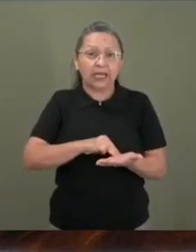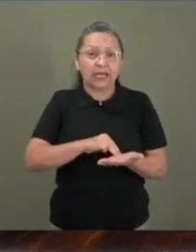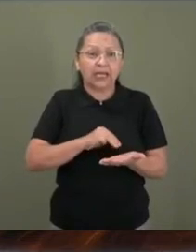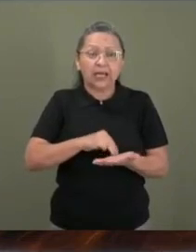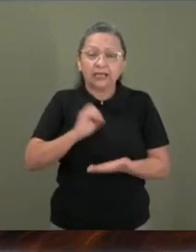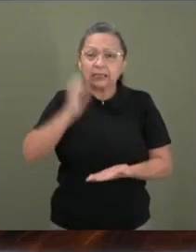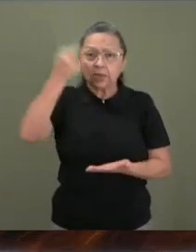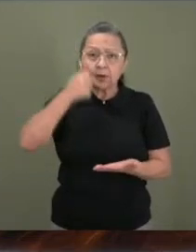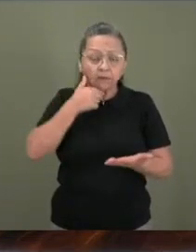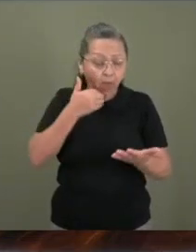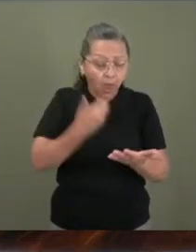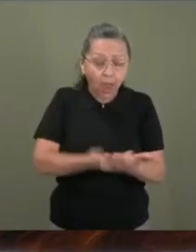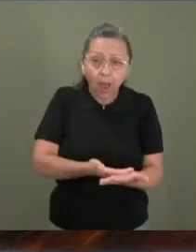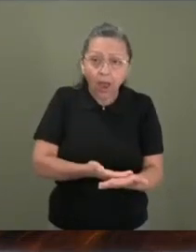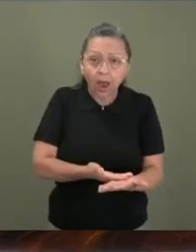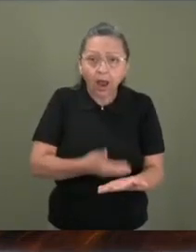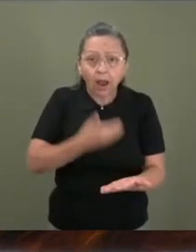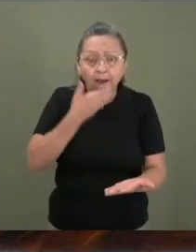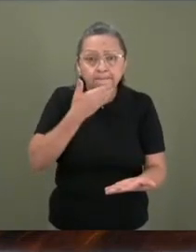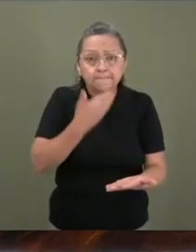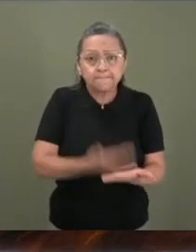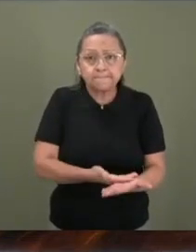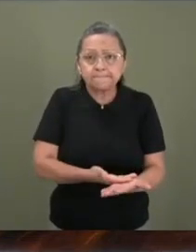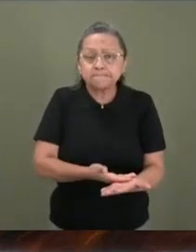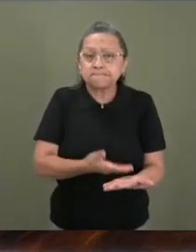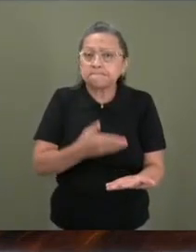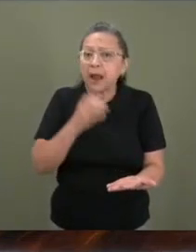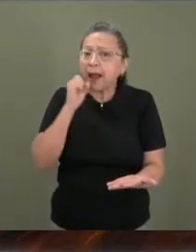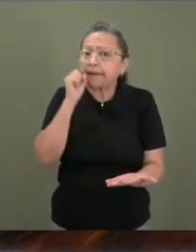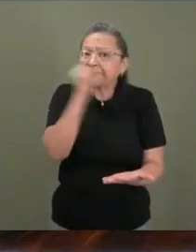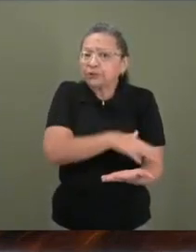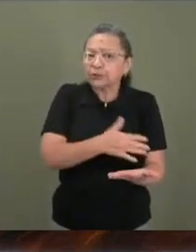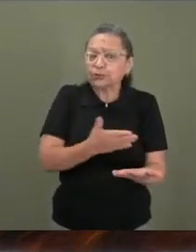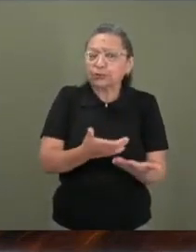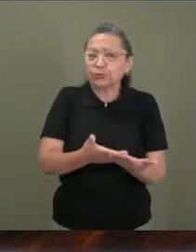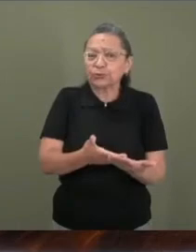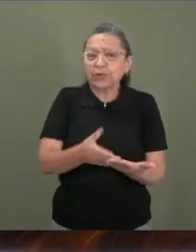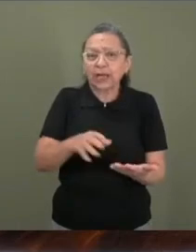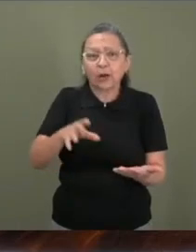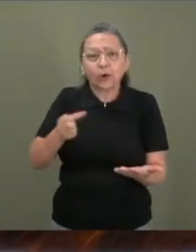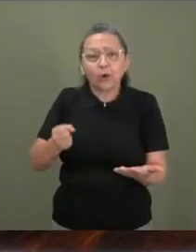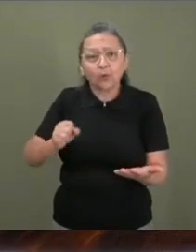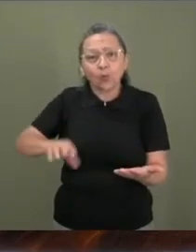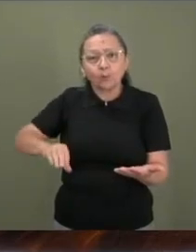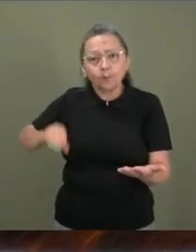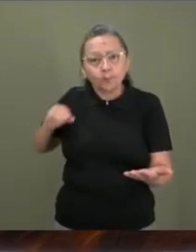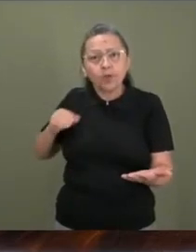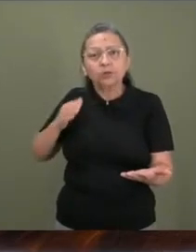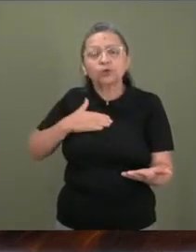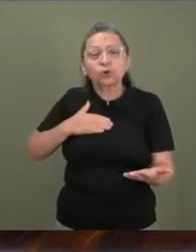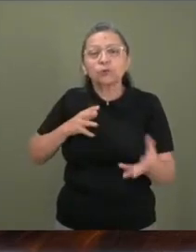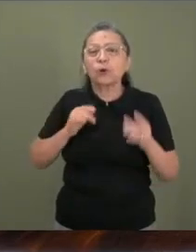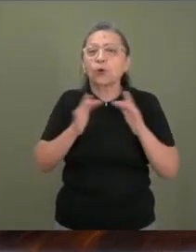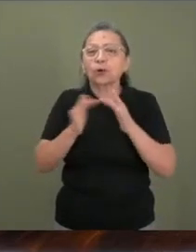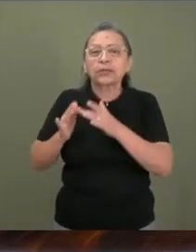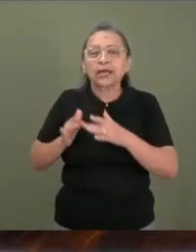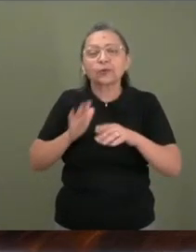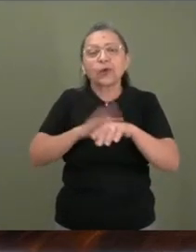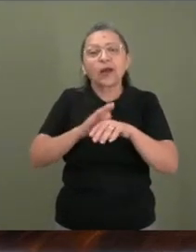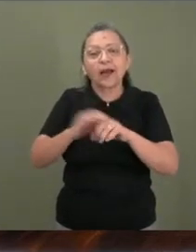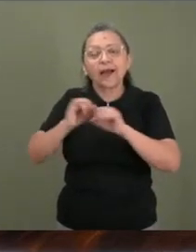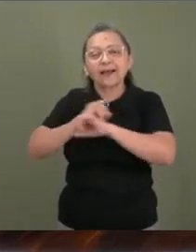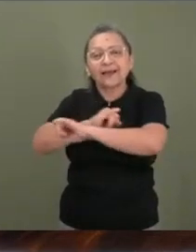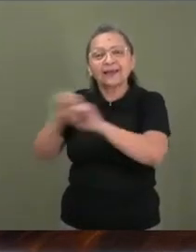Eu fiquei impressionado com tamanha aberração da omissão dos meus contatos alertando o